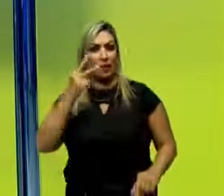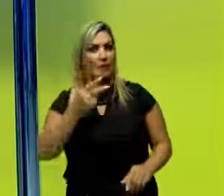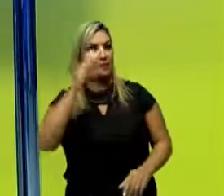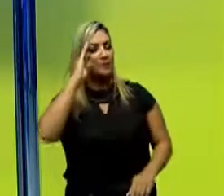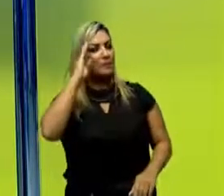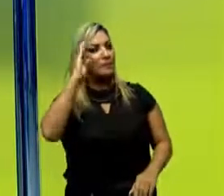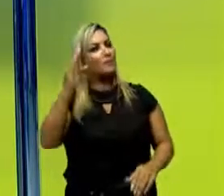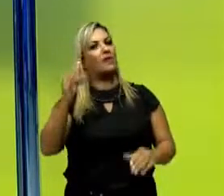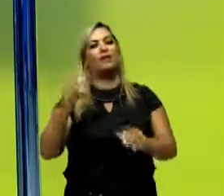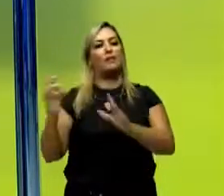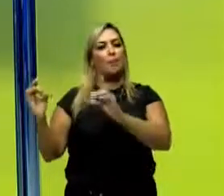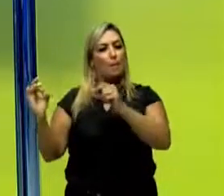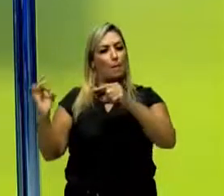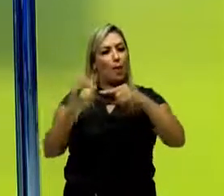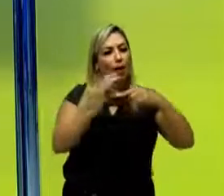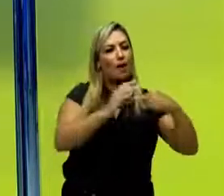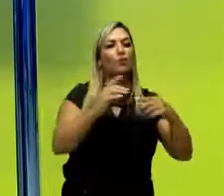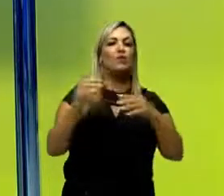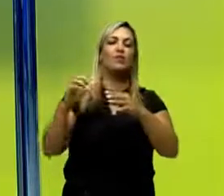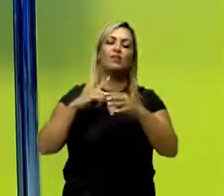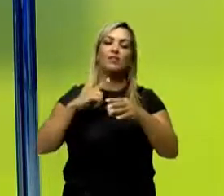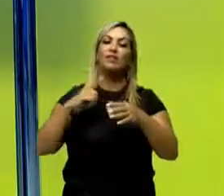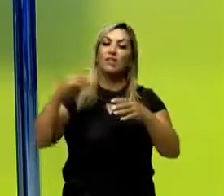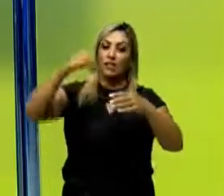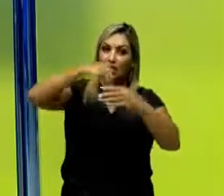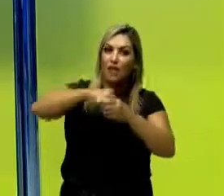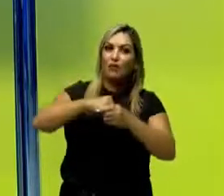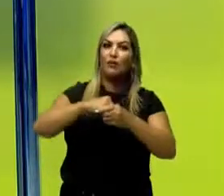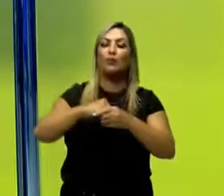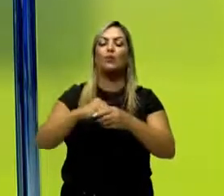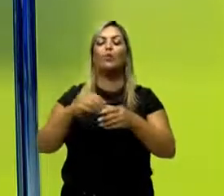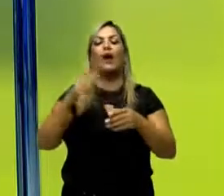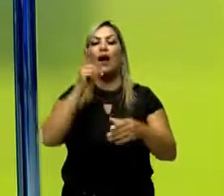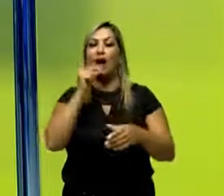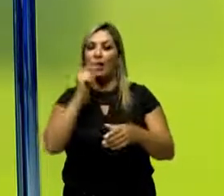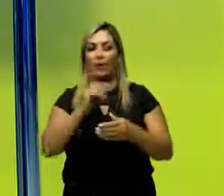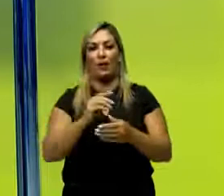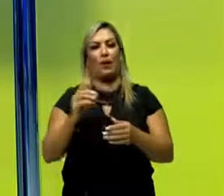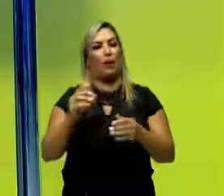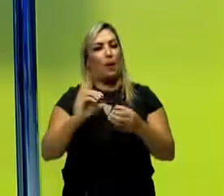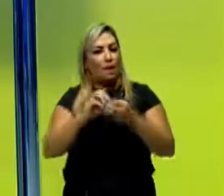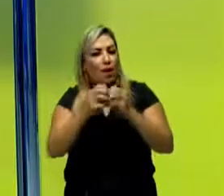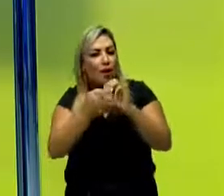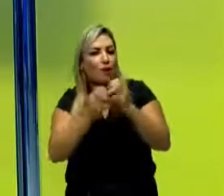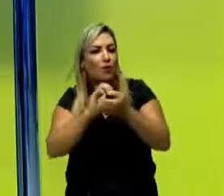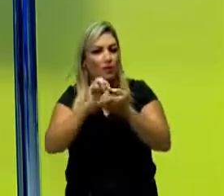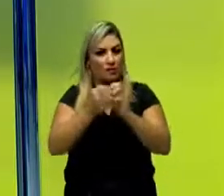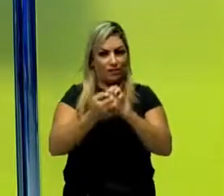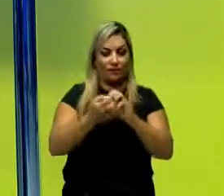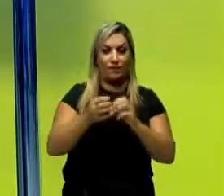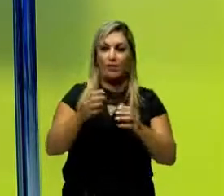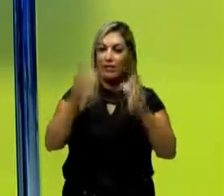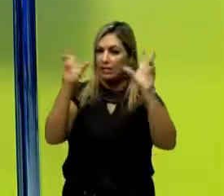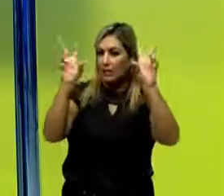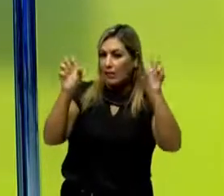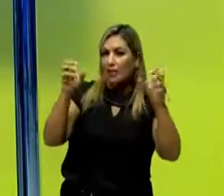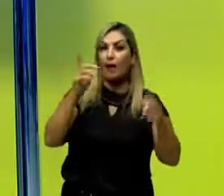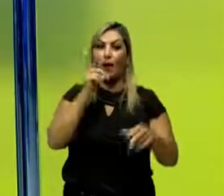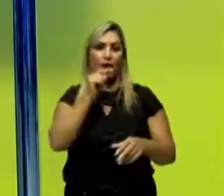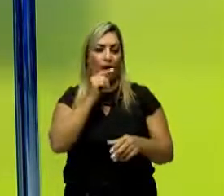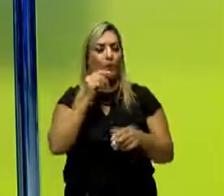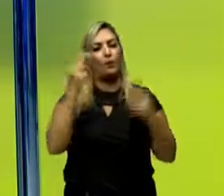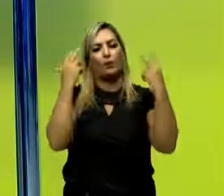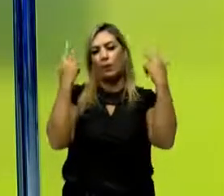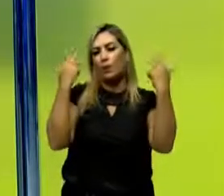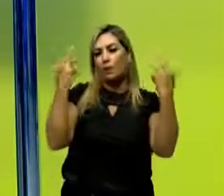as principais moléculas e substâncias que constituem a água. Quando a gente ouve falar sobre água, é muito comum nós